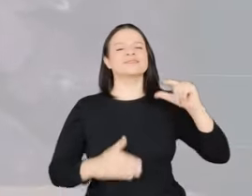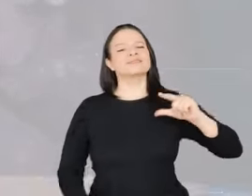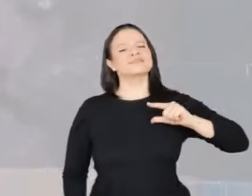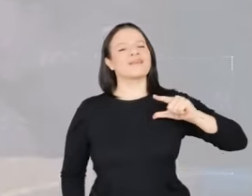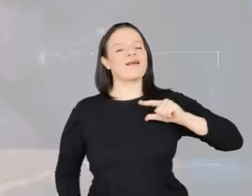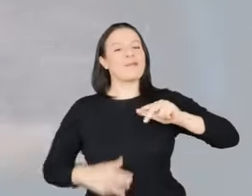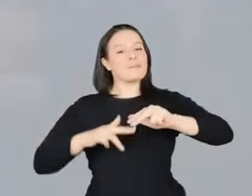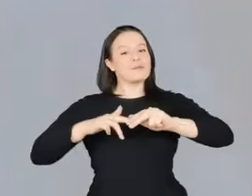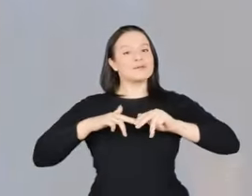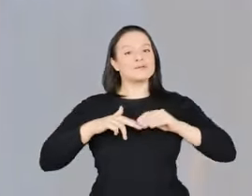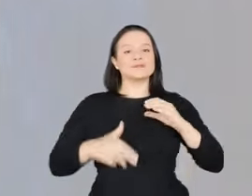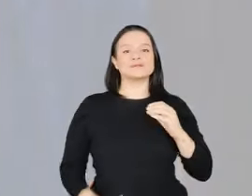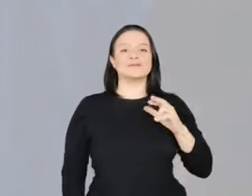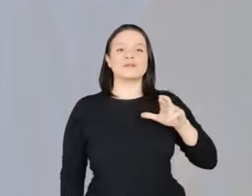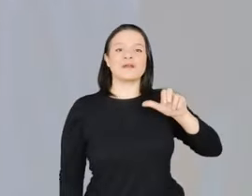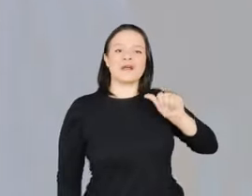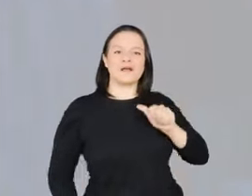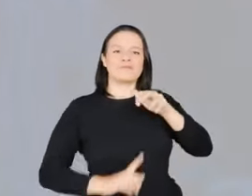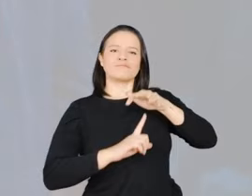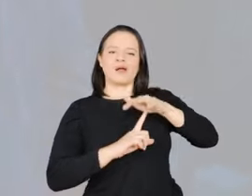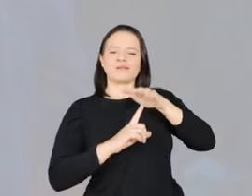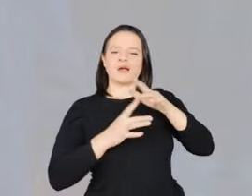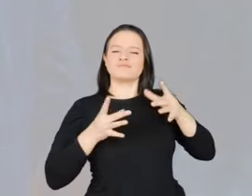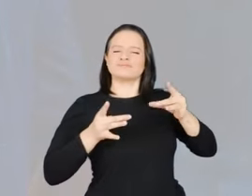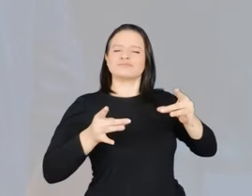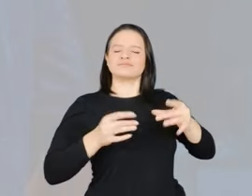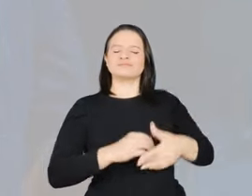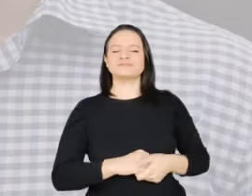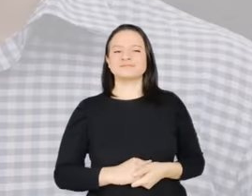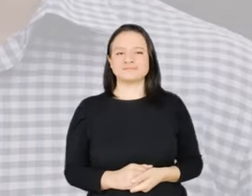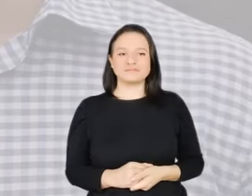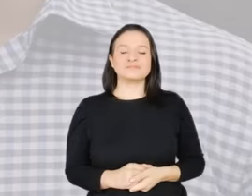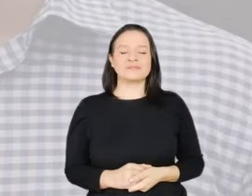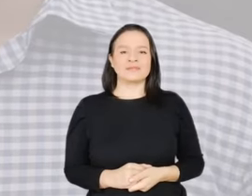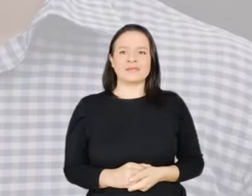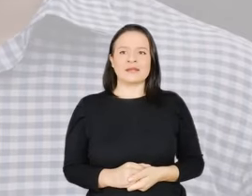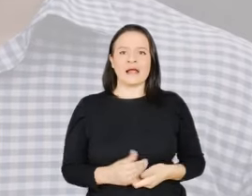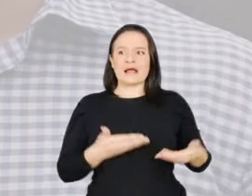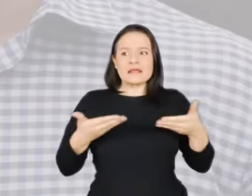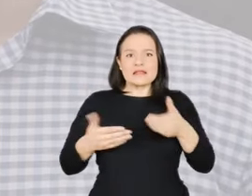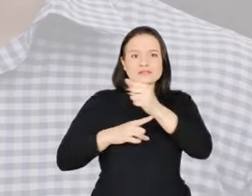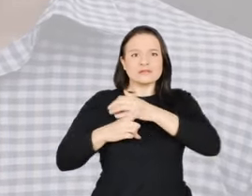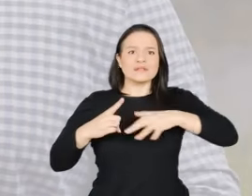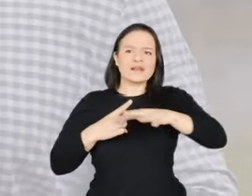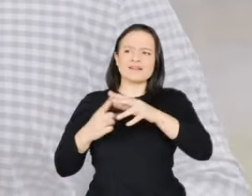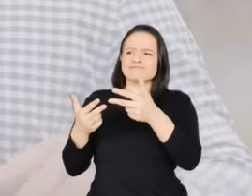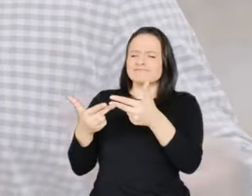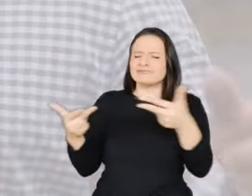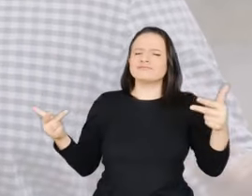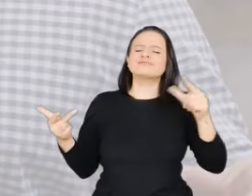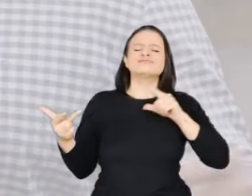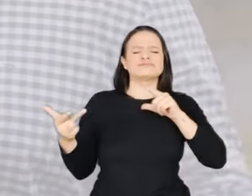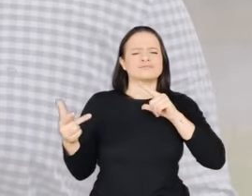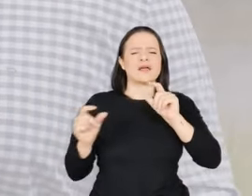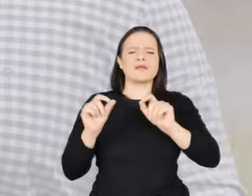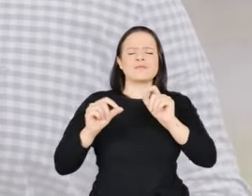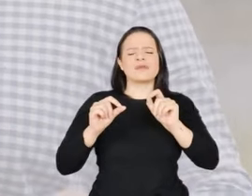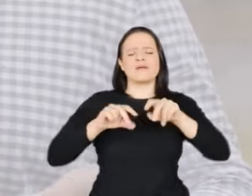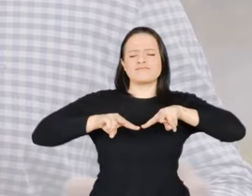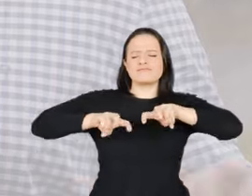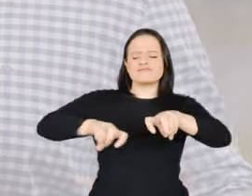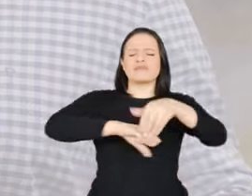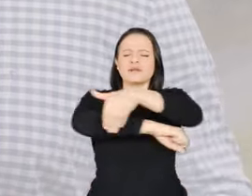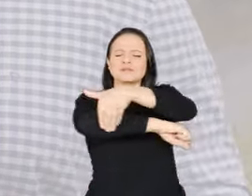E o CREA Paraná está presente. Muita coisa do que a gente tem na sociedade vem da mineração. Então, você tem um asfalto na frente da sua